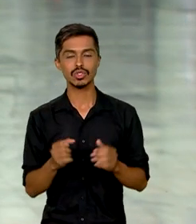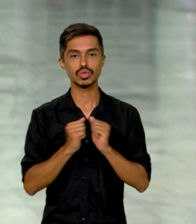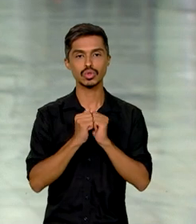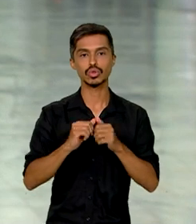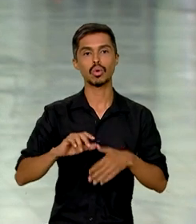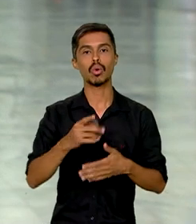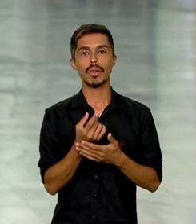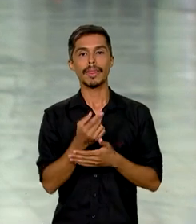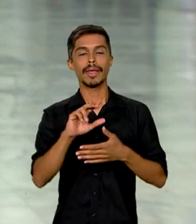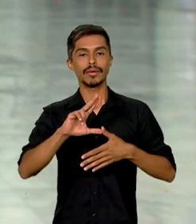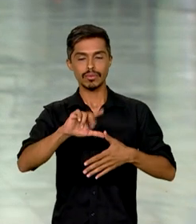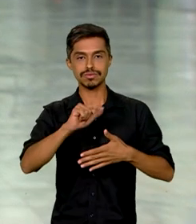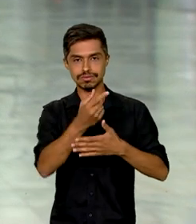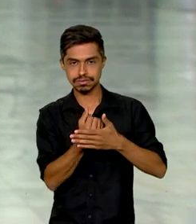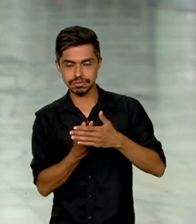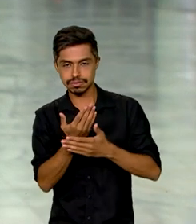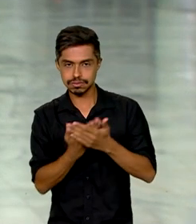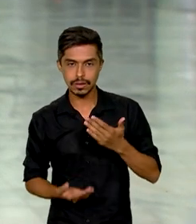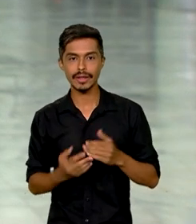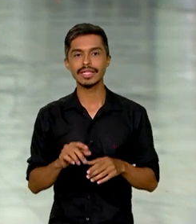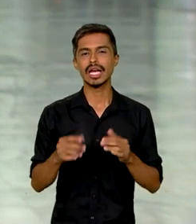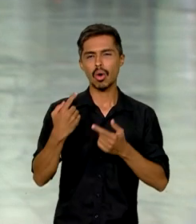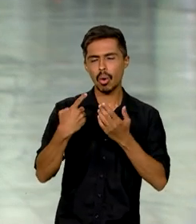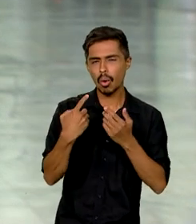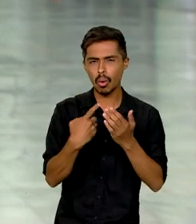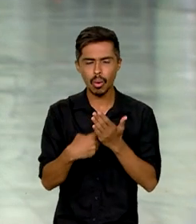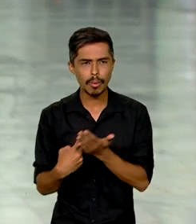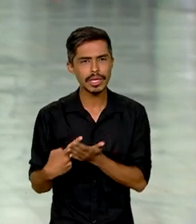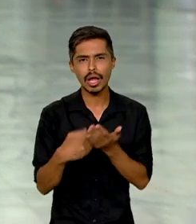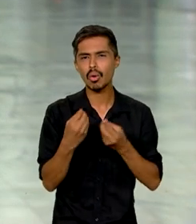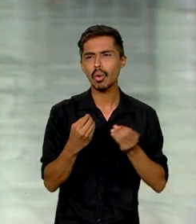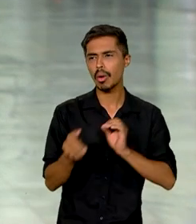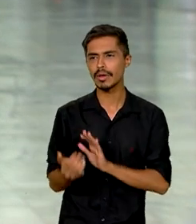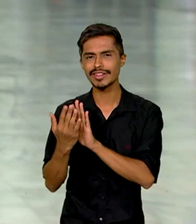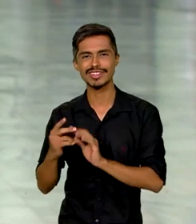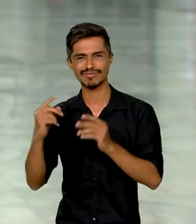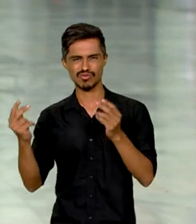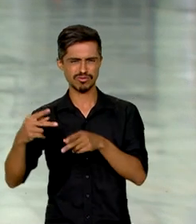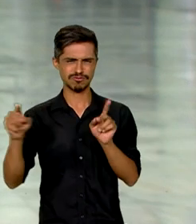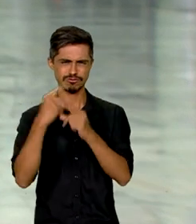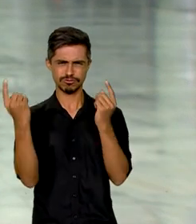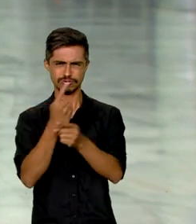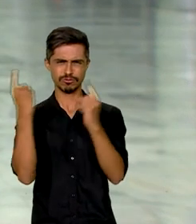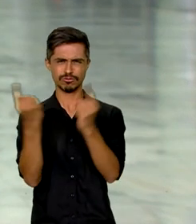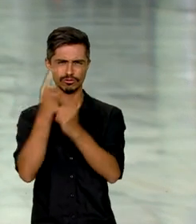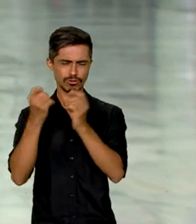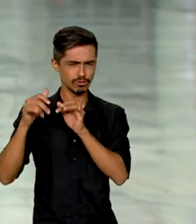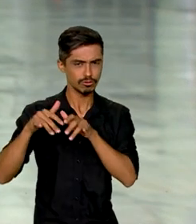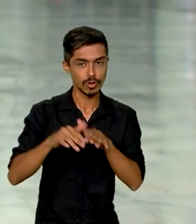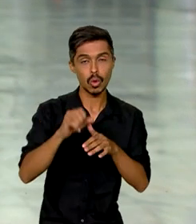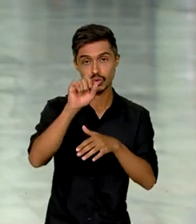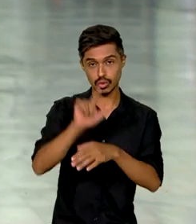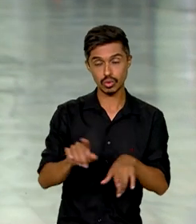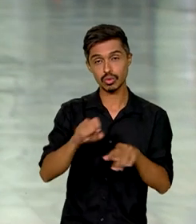Mercosul foi para alinhar ações de resposta quanto ao ciclone que deve atingir o sul do Brasil e partes